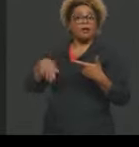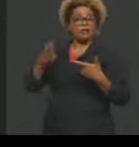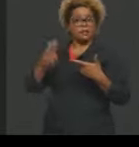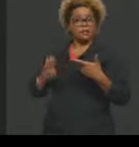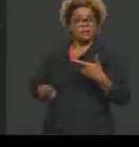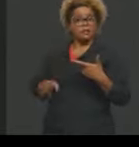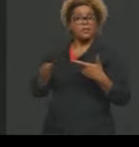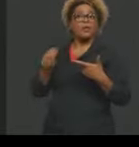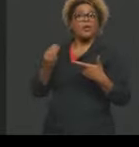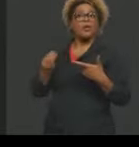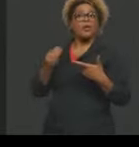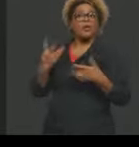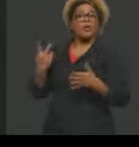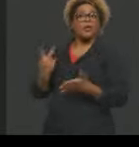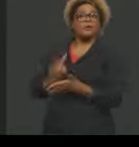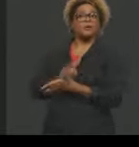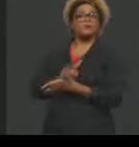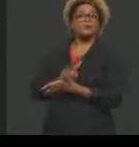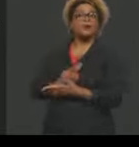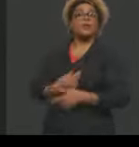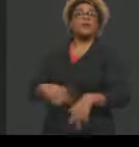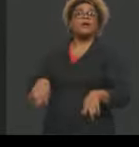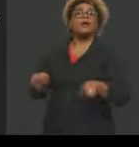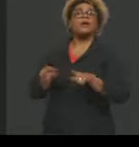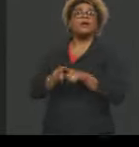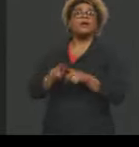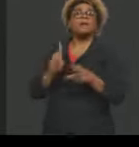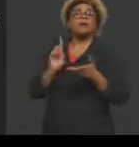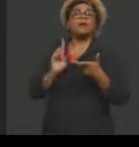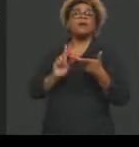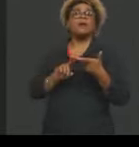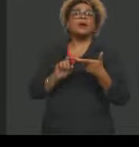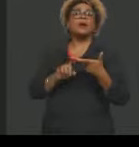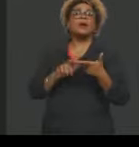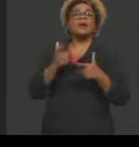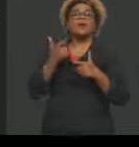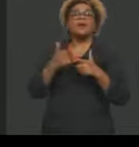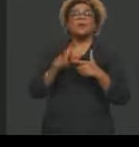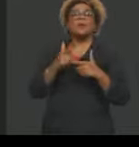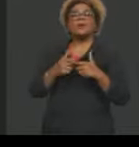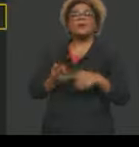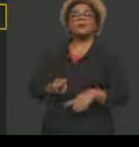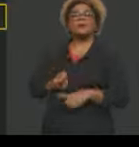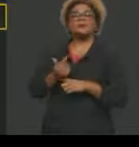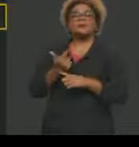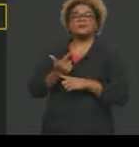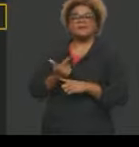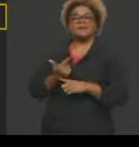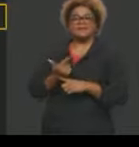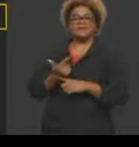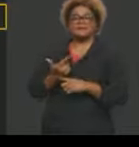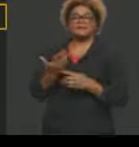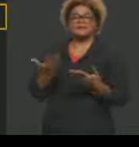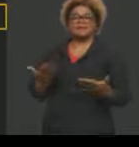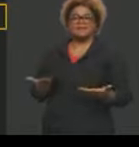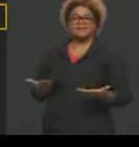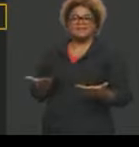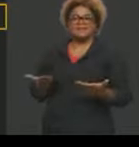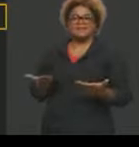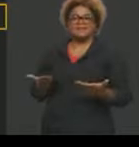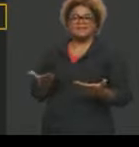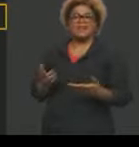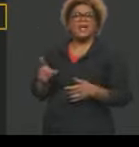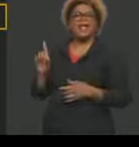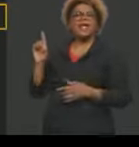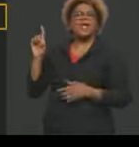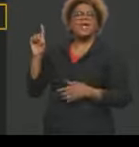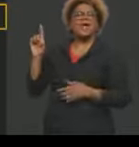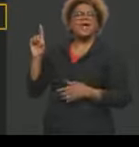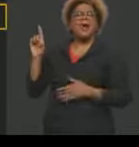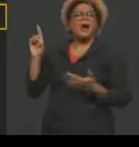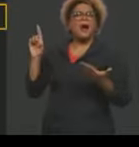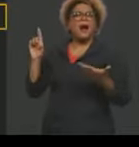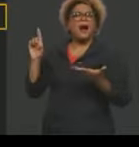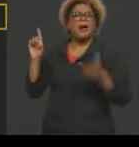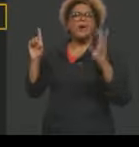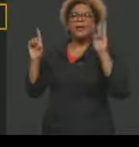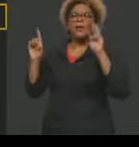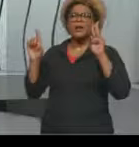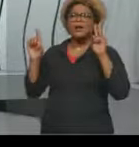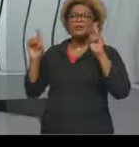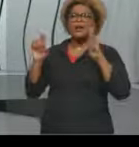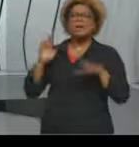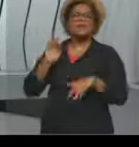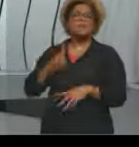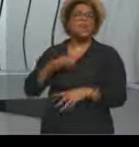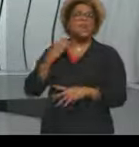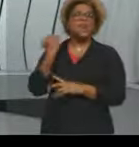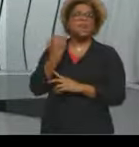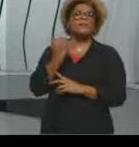e sobre a crise desse modelo de bem-estar social. para a gente retomar, é importante que a gente faça